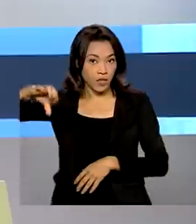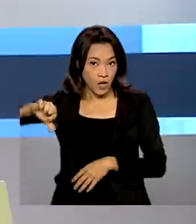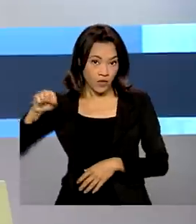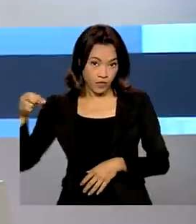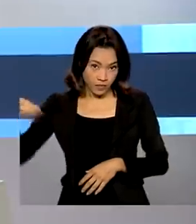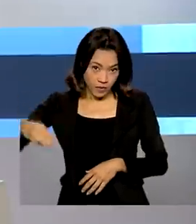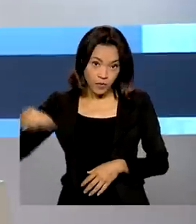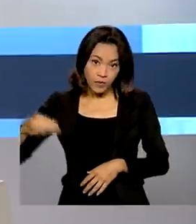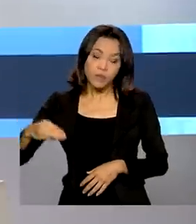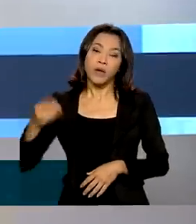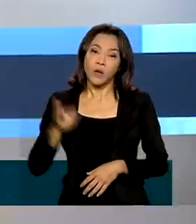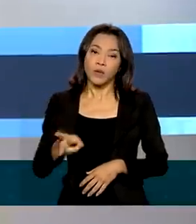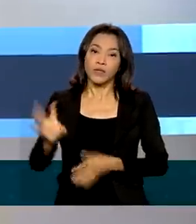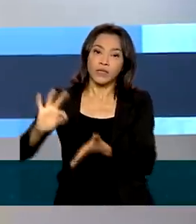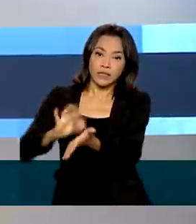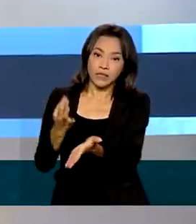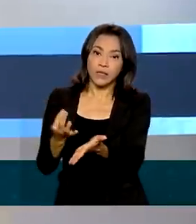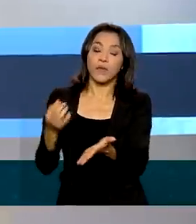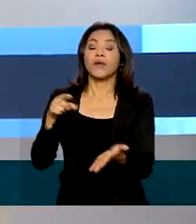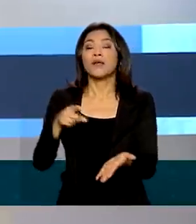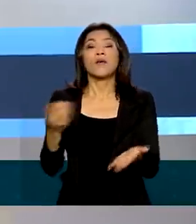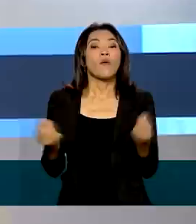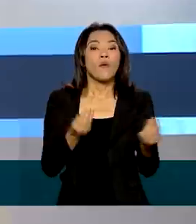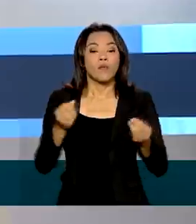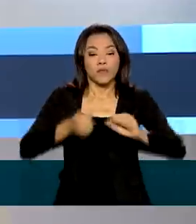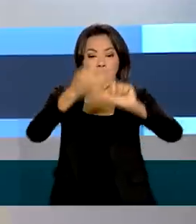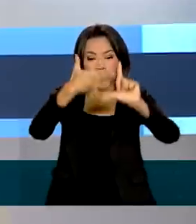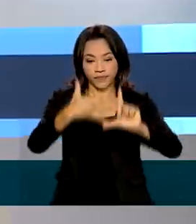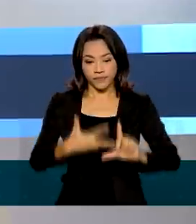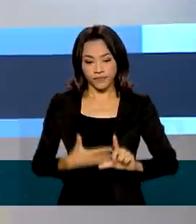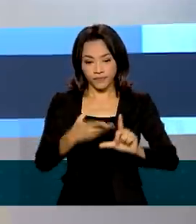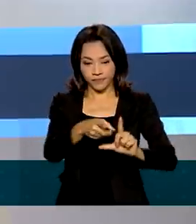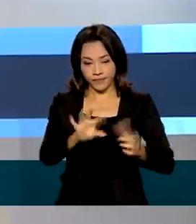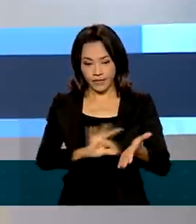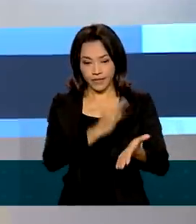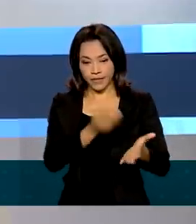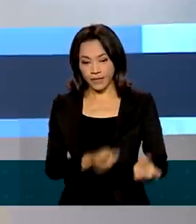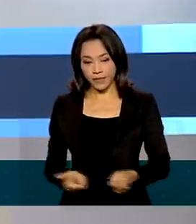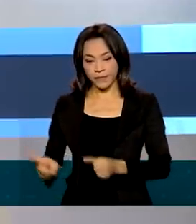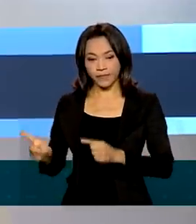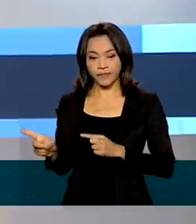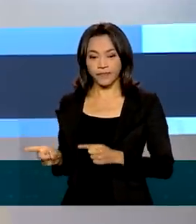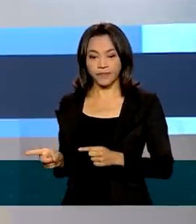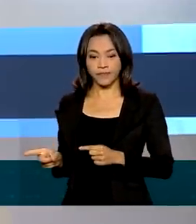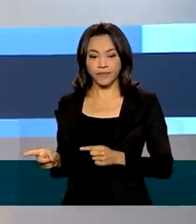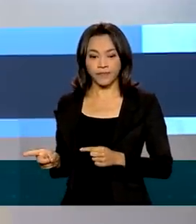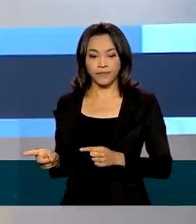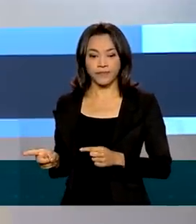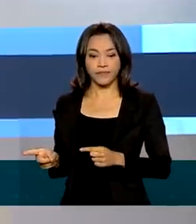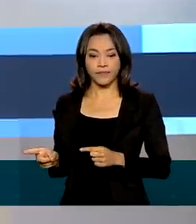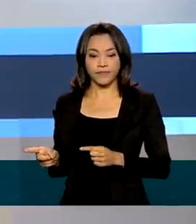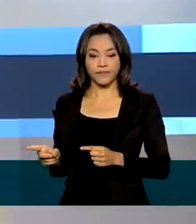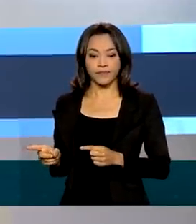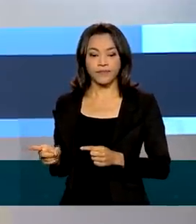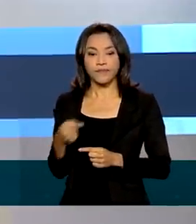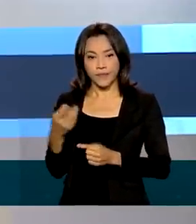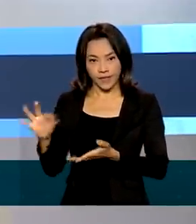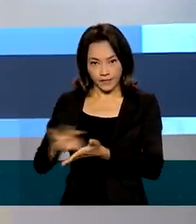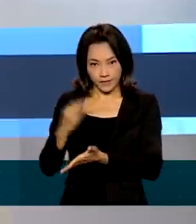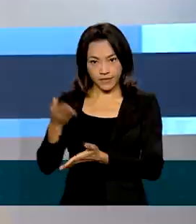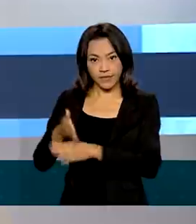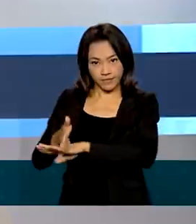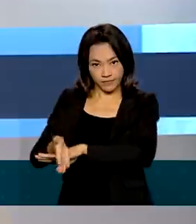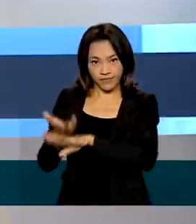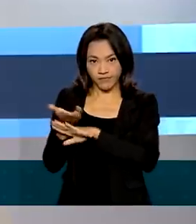ProUni. As inscrições devem ser feitas pelo site acessounico.mec.gov.br barra proUni e